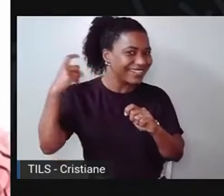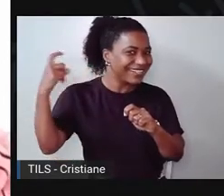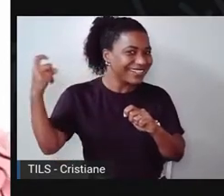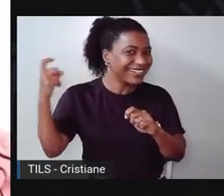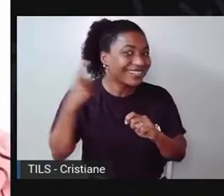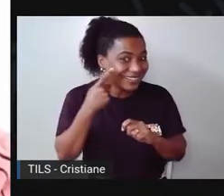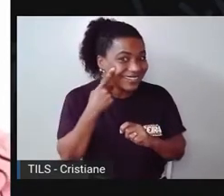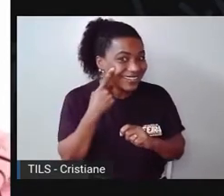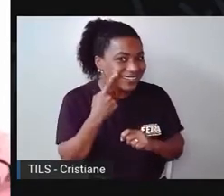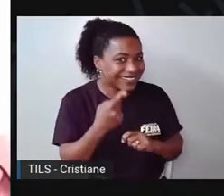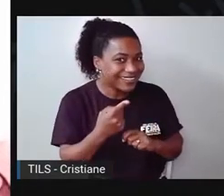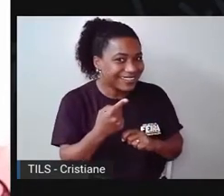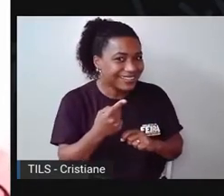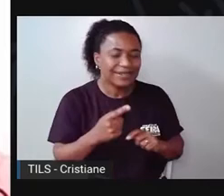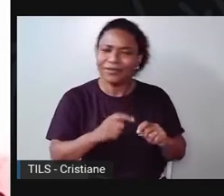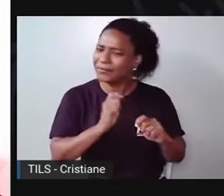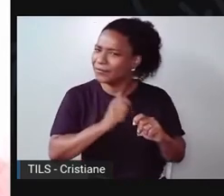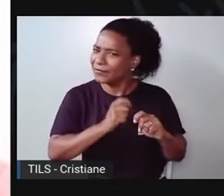Faz de novo.